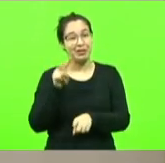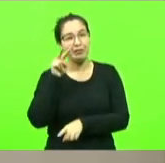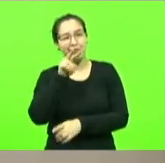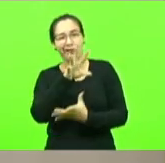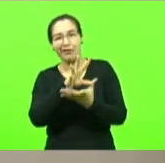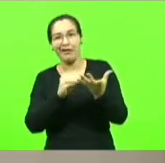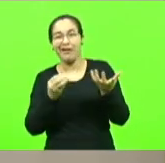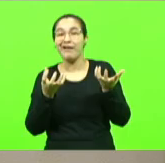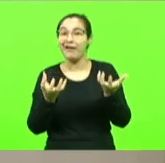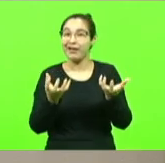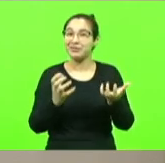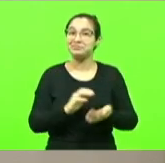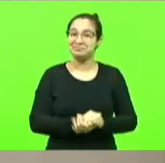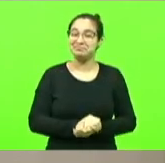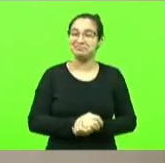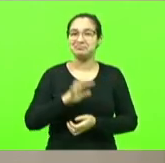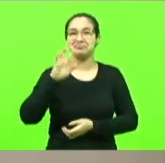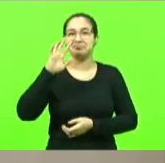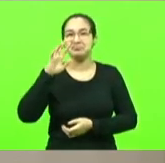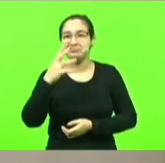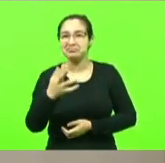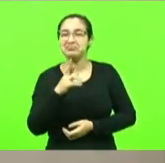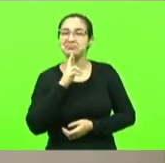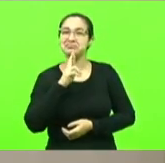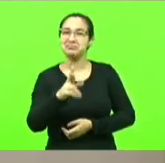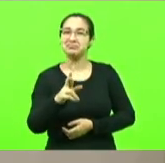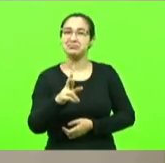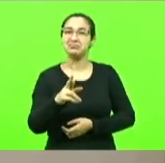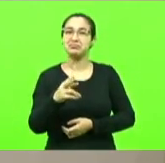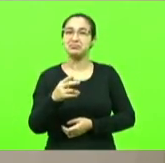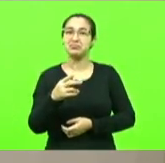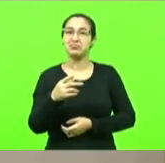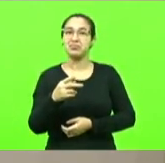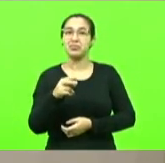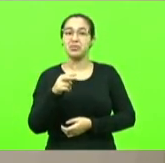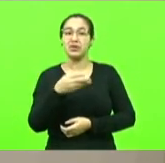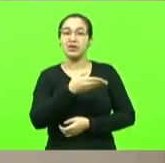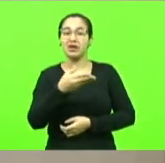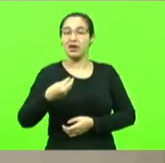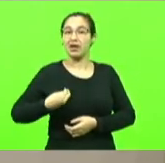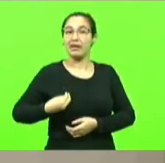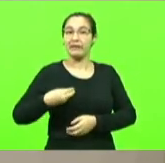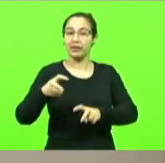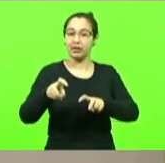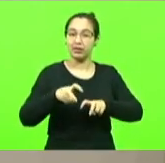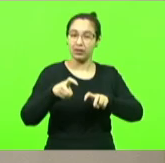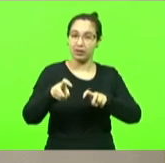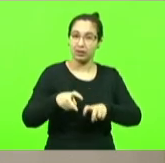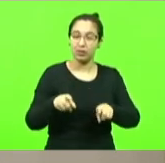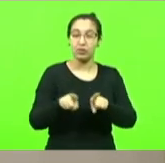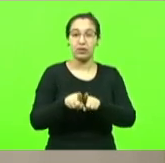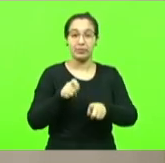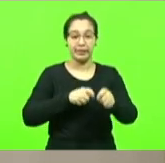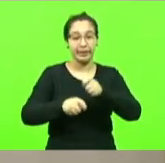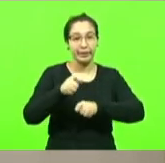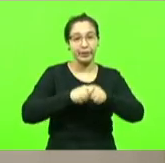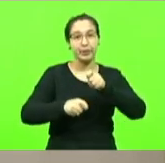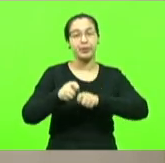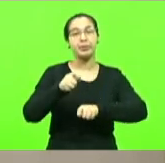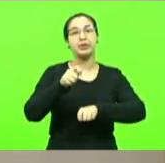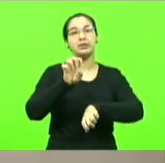pelo resultado prático e efetivo na vida do agricultor mas acima de tudo também na economia do estado